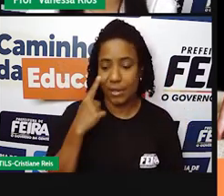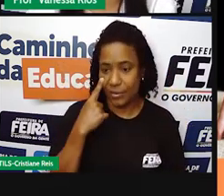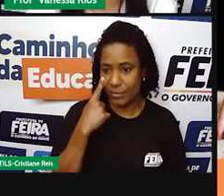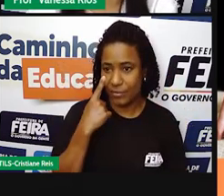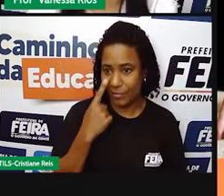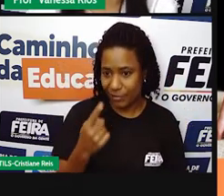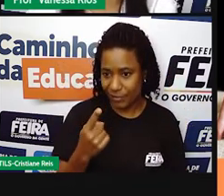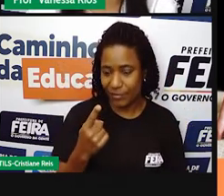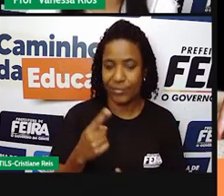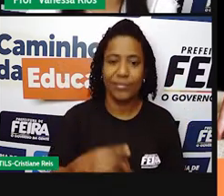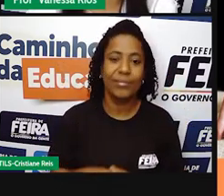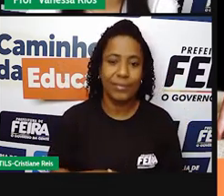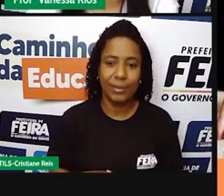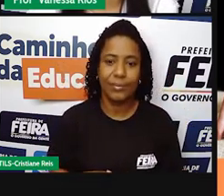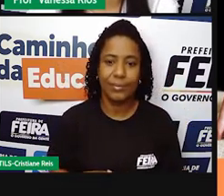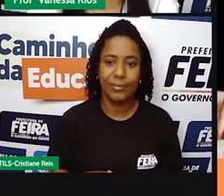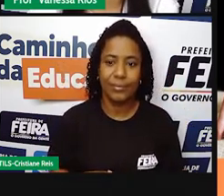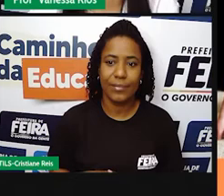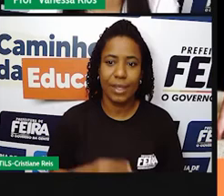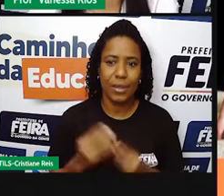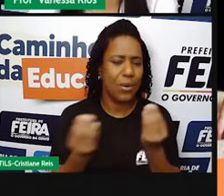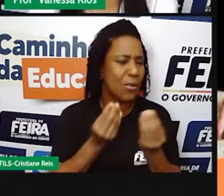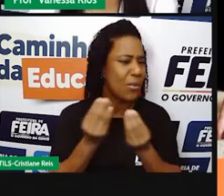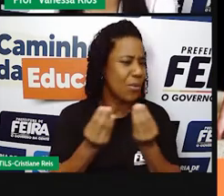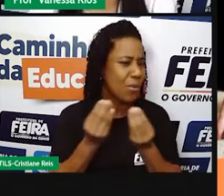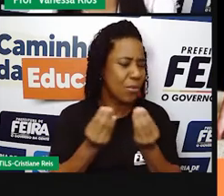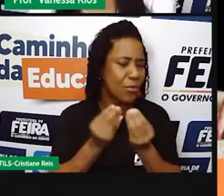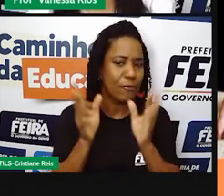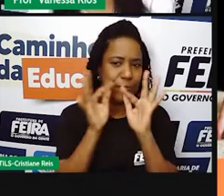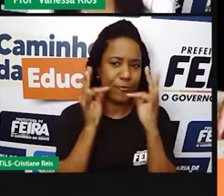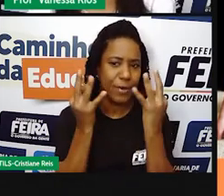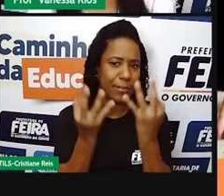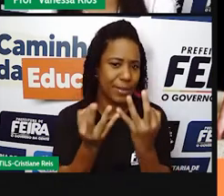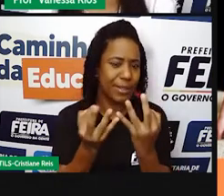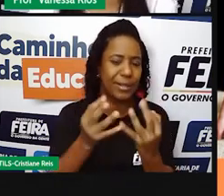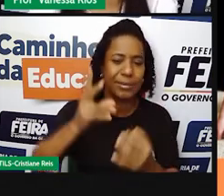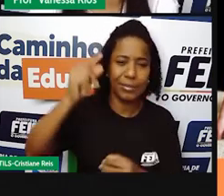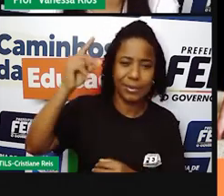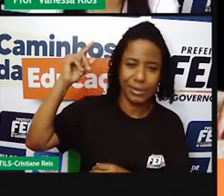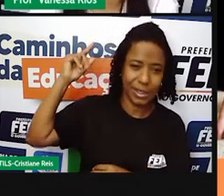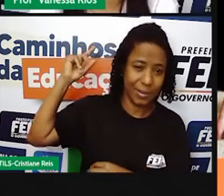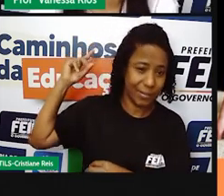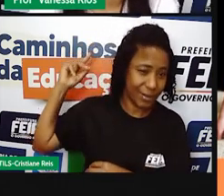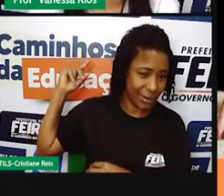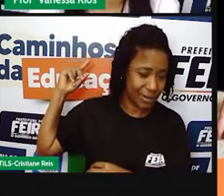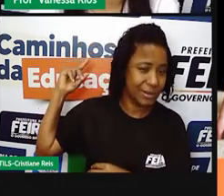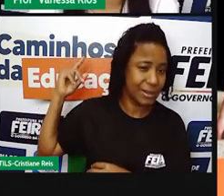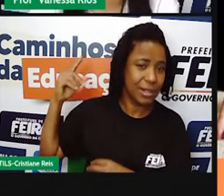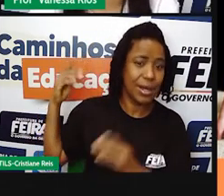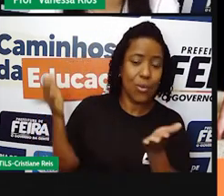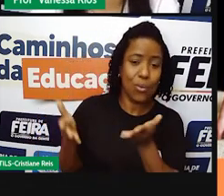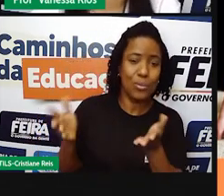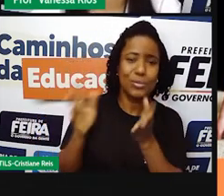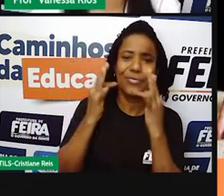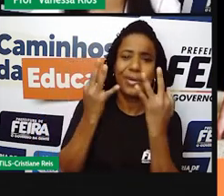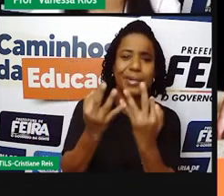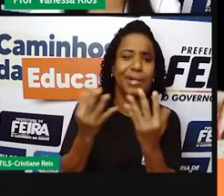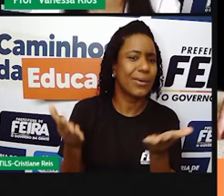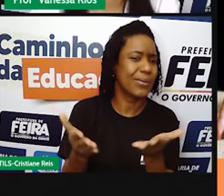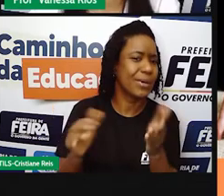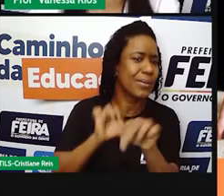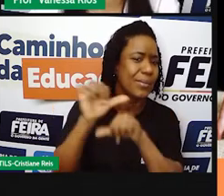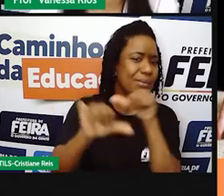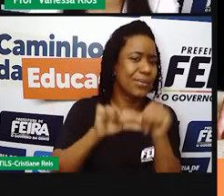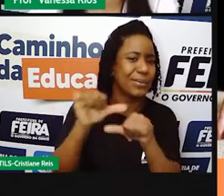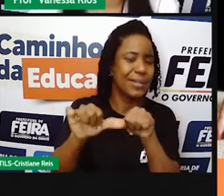as respostas que a gente encontra quando a gente observa as famílias no passado, né? E as famílias contemporâneas, as famílias